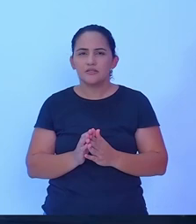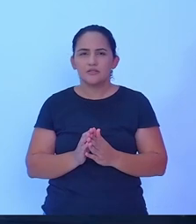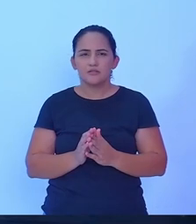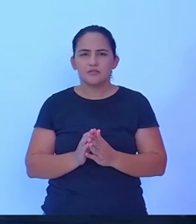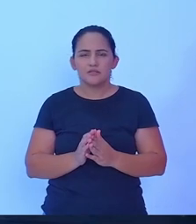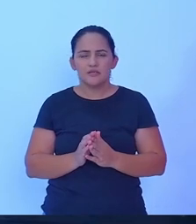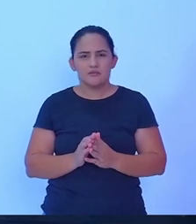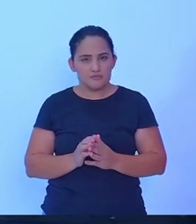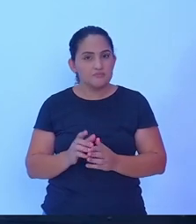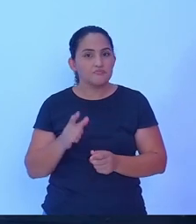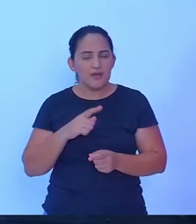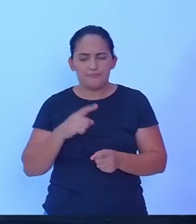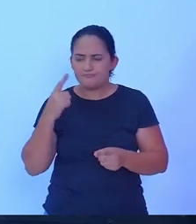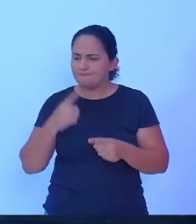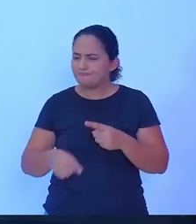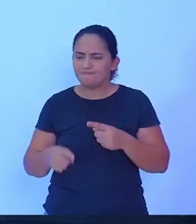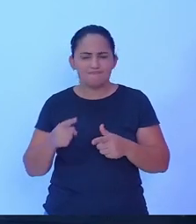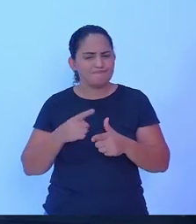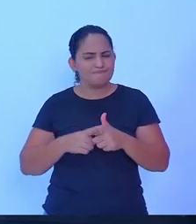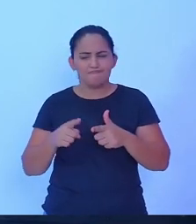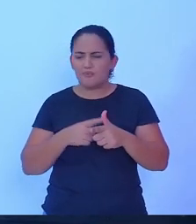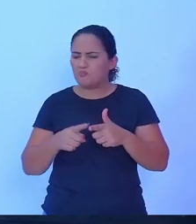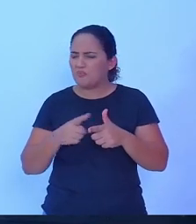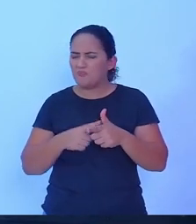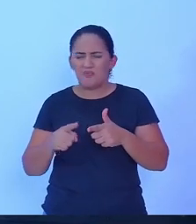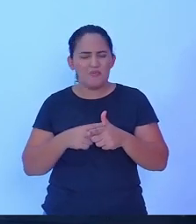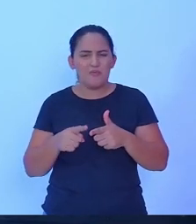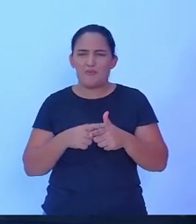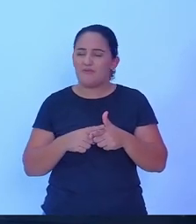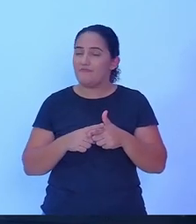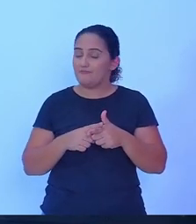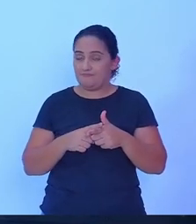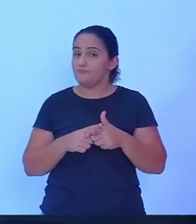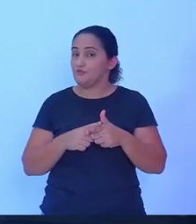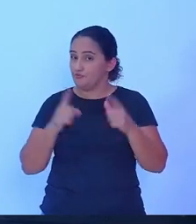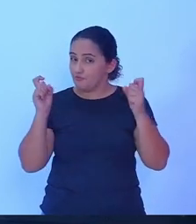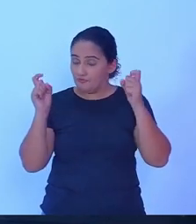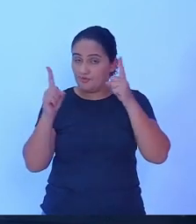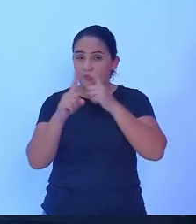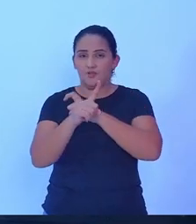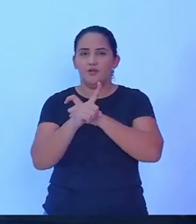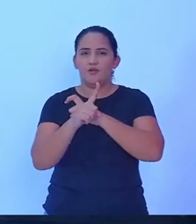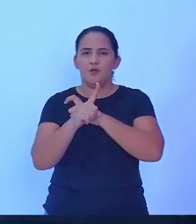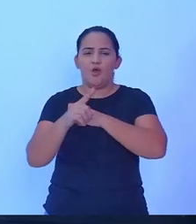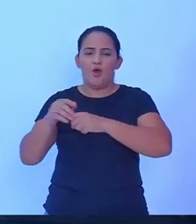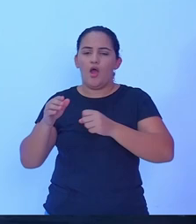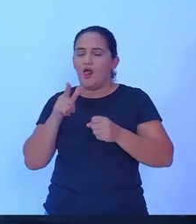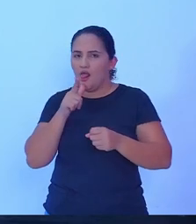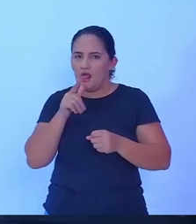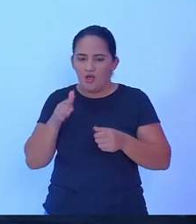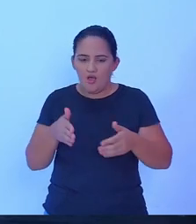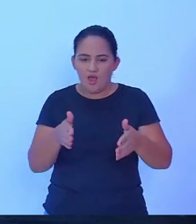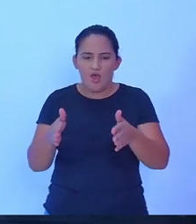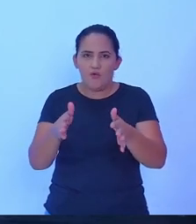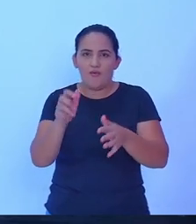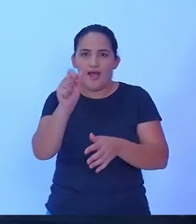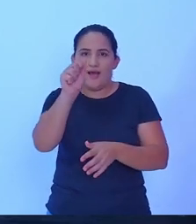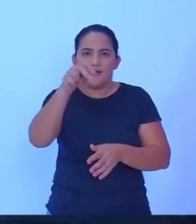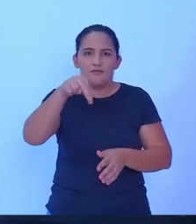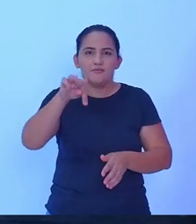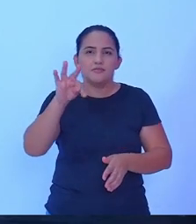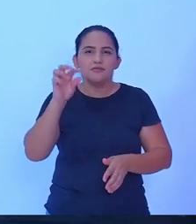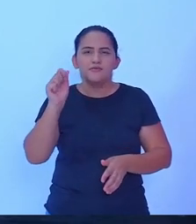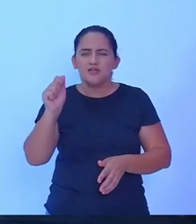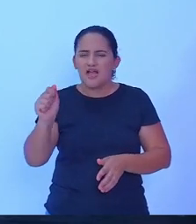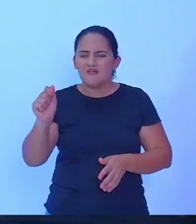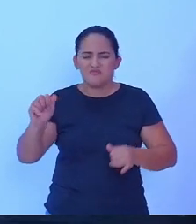problema uma problemática muito grande no nosso município que hoje o nosso rio anta vem sofrendo há